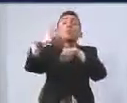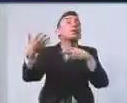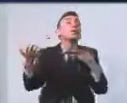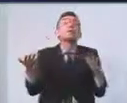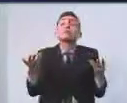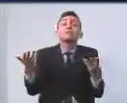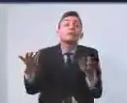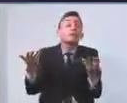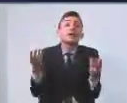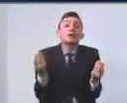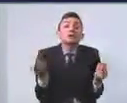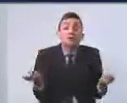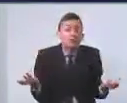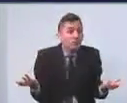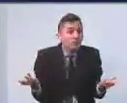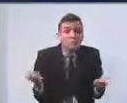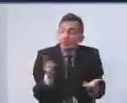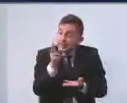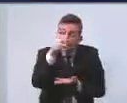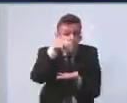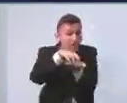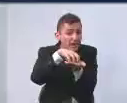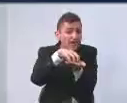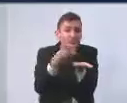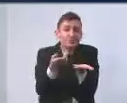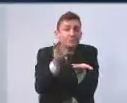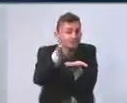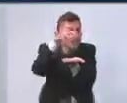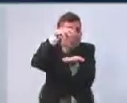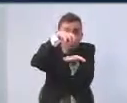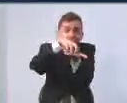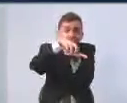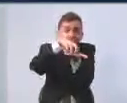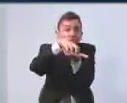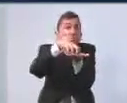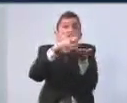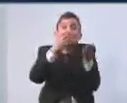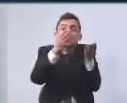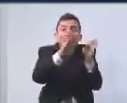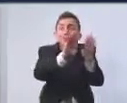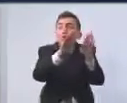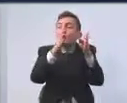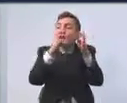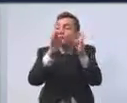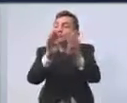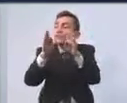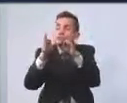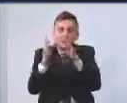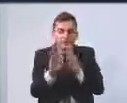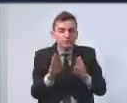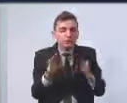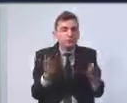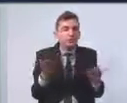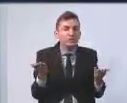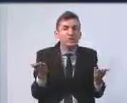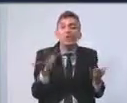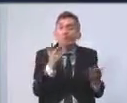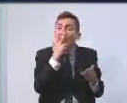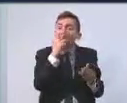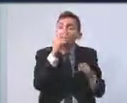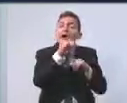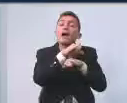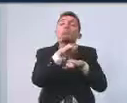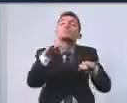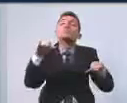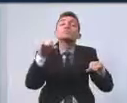desenvolvem suas vidas, no centro das cidades. se eu diminuo o número de albergues no centro da cidade, eu estou dando um recado, certo?